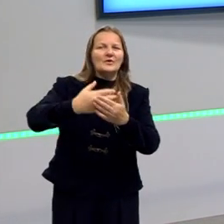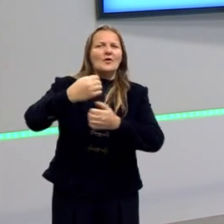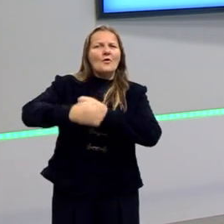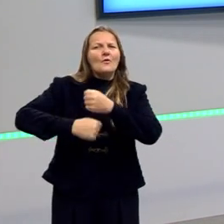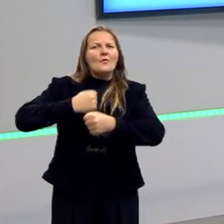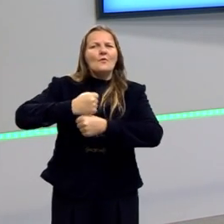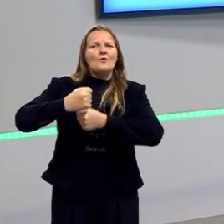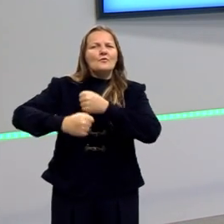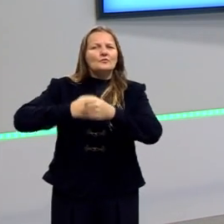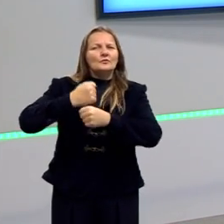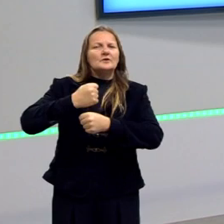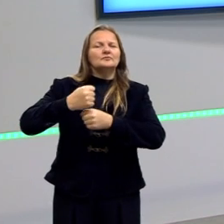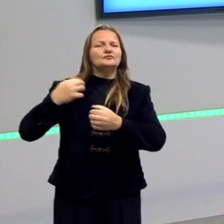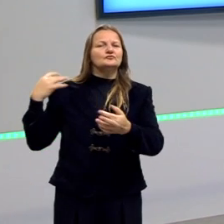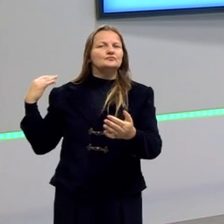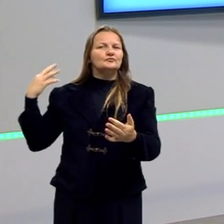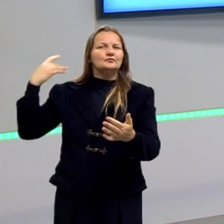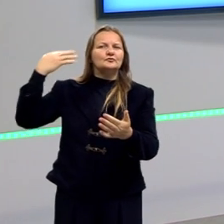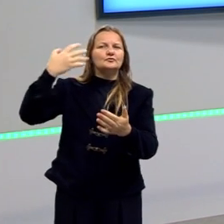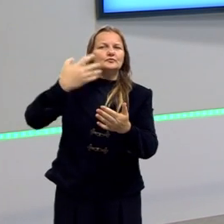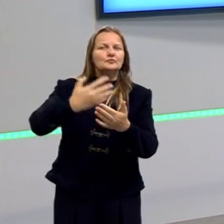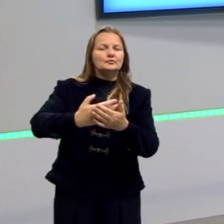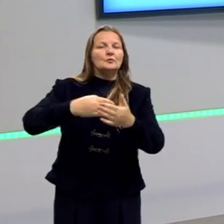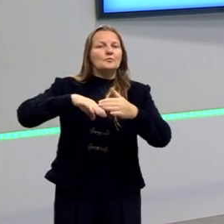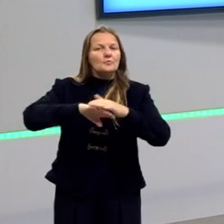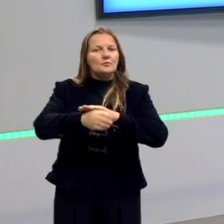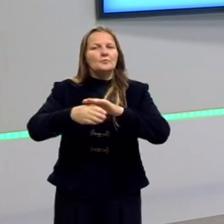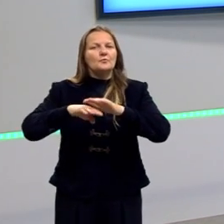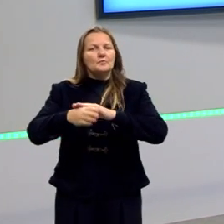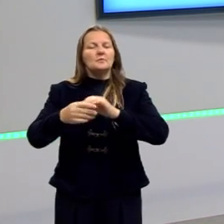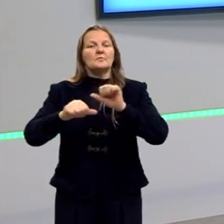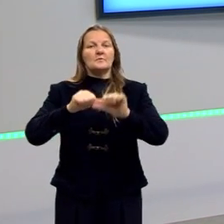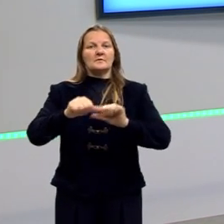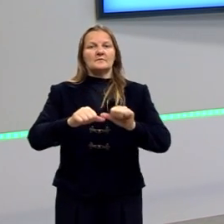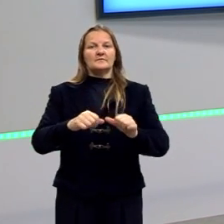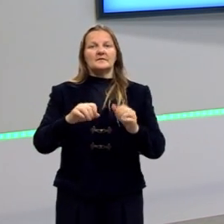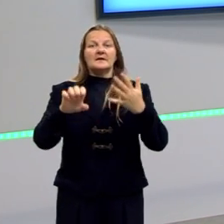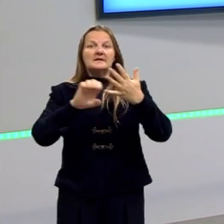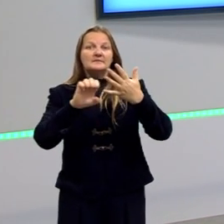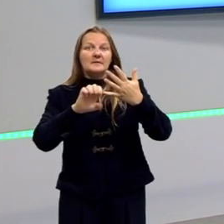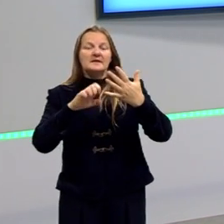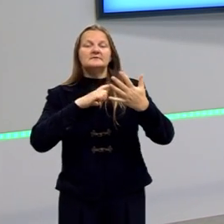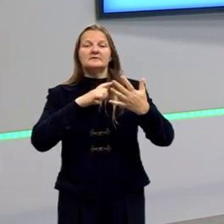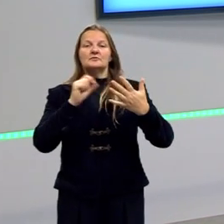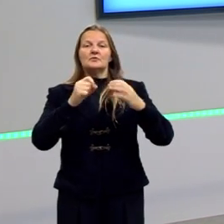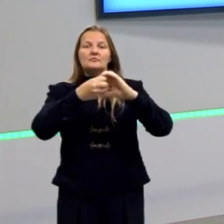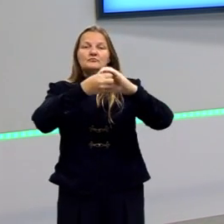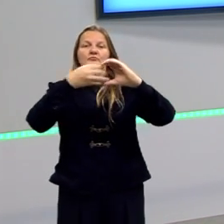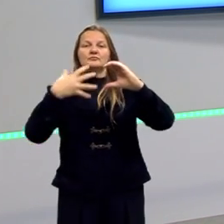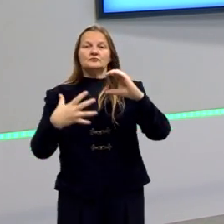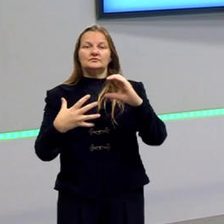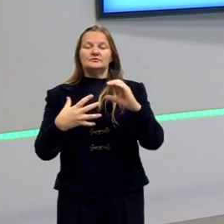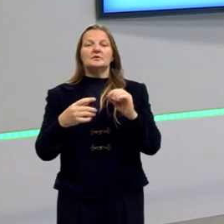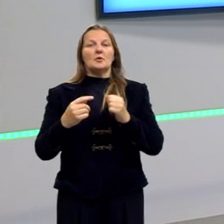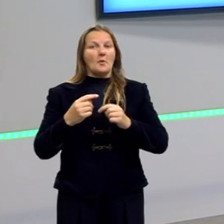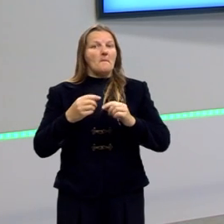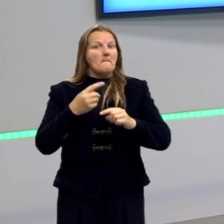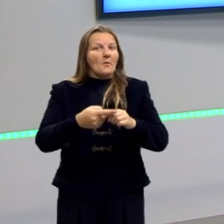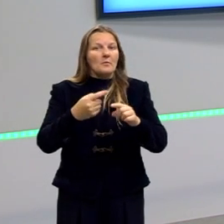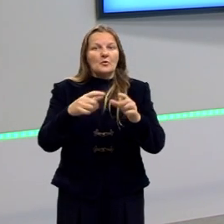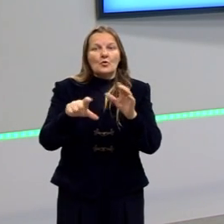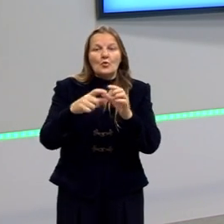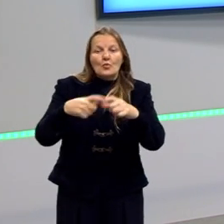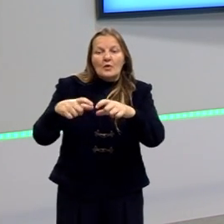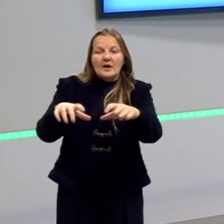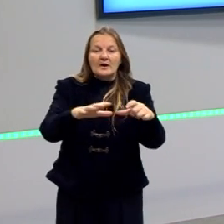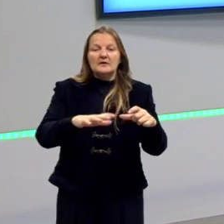o ambiente sofre transformações. Então, as espécies que têm as características favoráveis àquelas